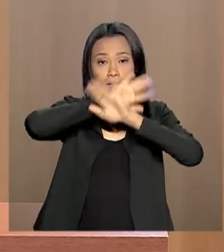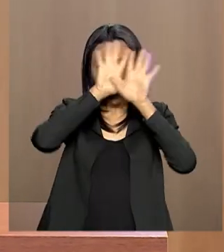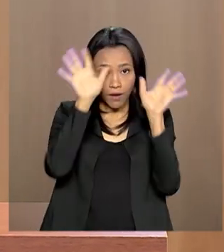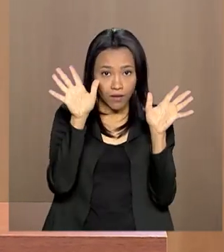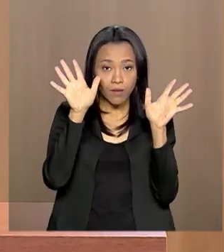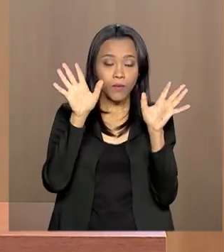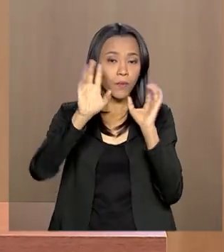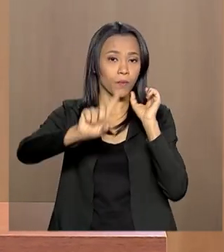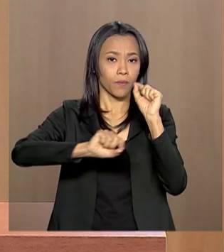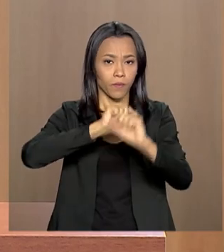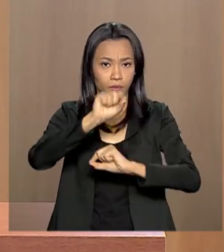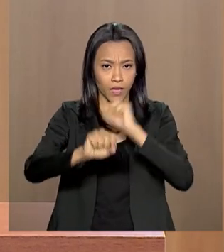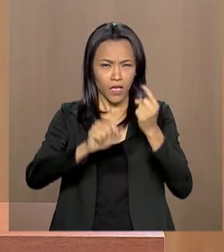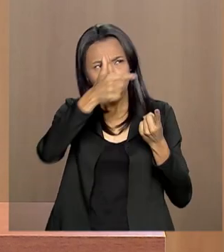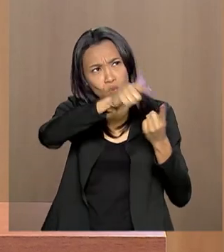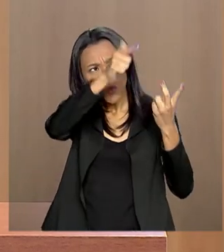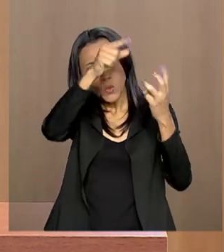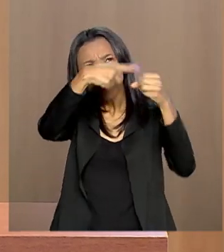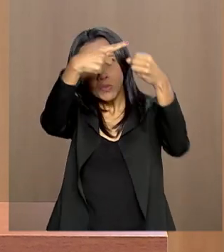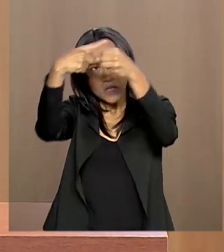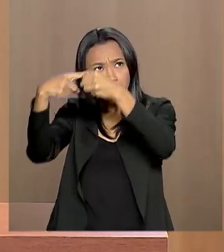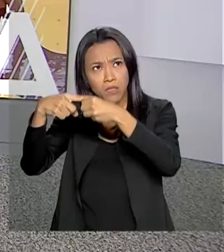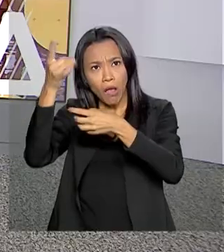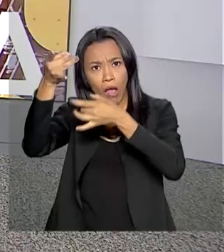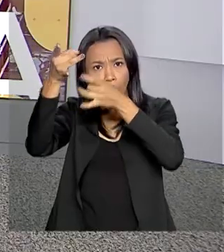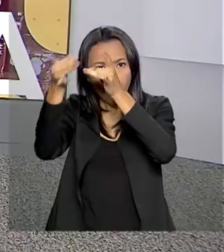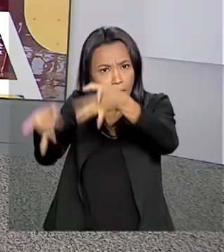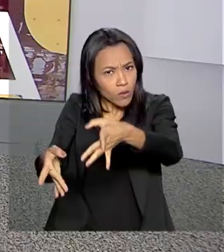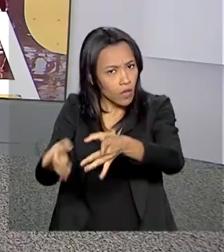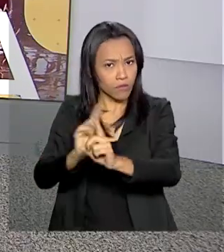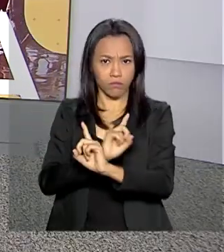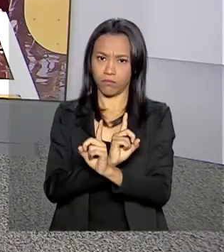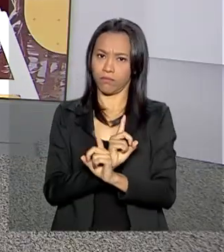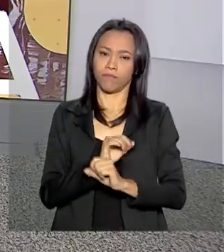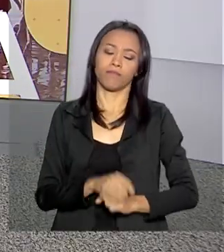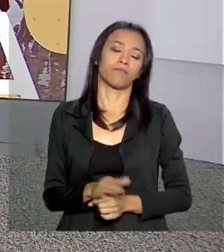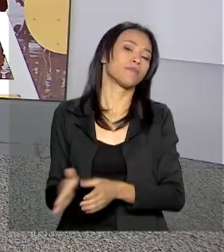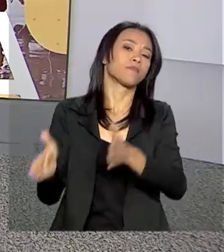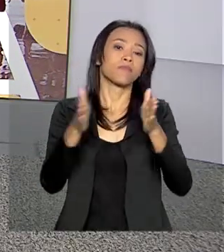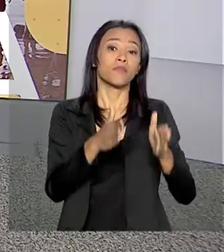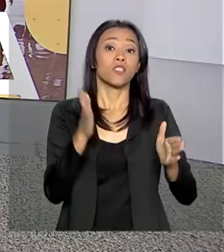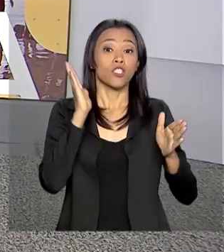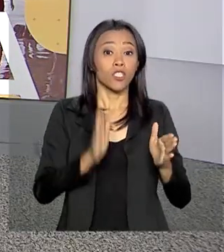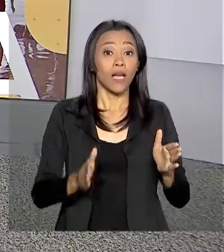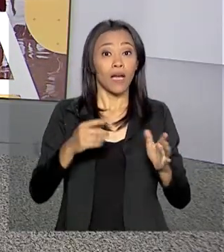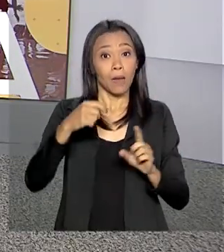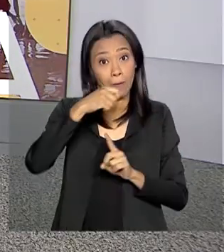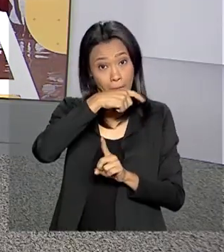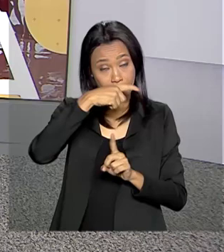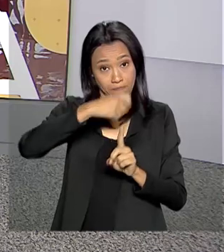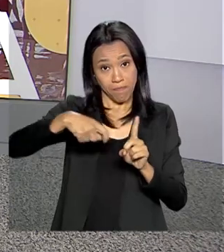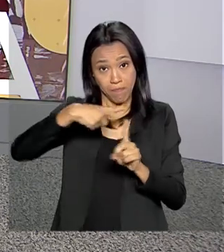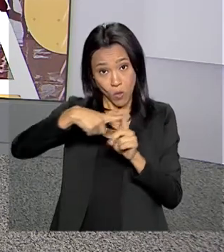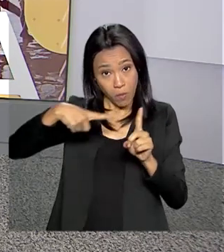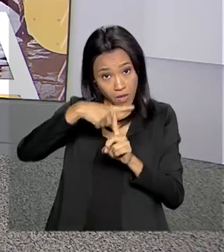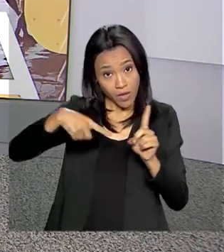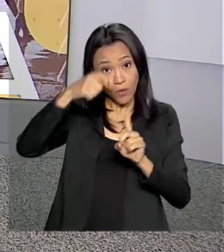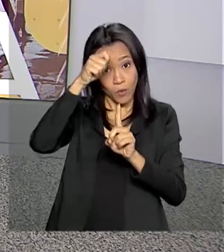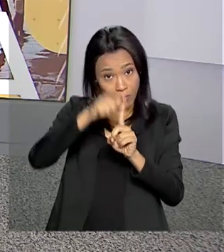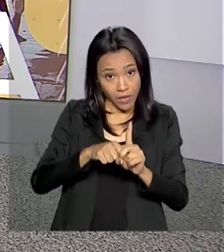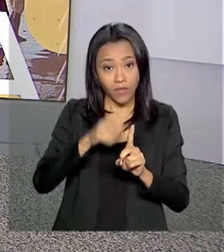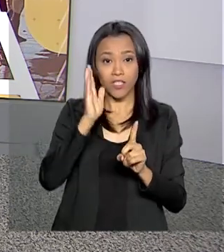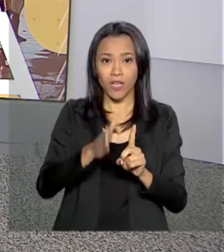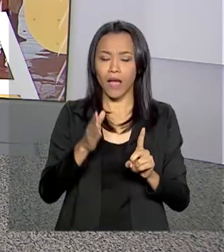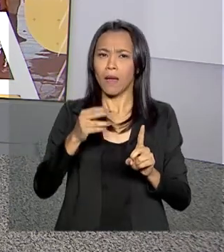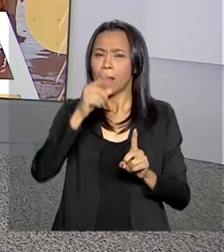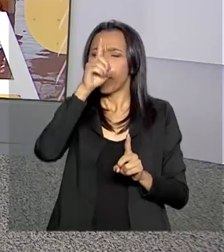significa que os demais municípios estão abandonados. Estamos no meio do mês e a campanha Maio Amarelo continua a todo vapor.